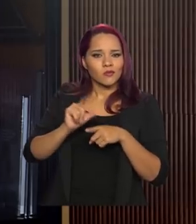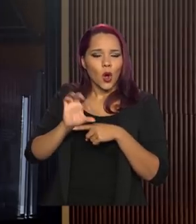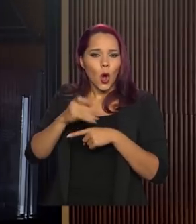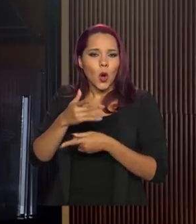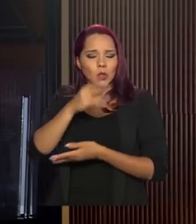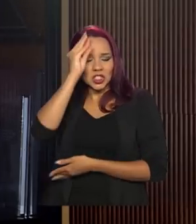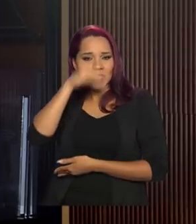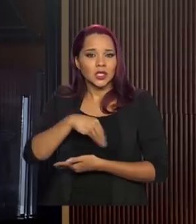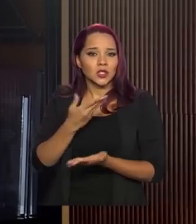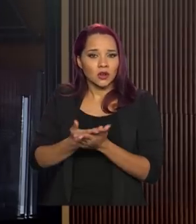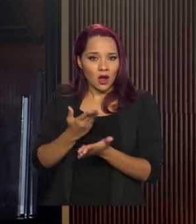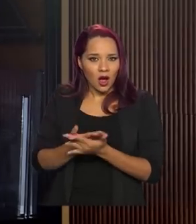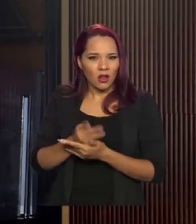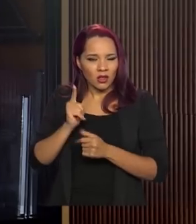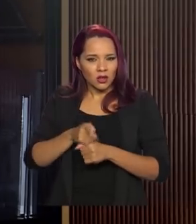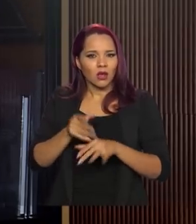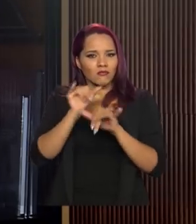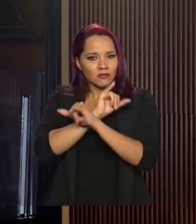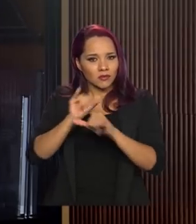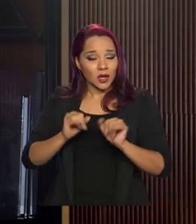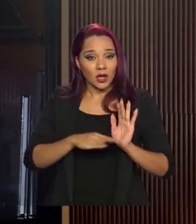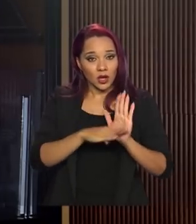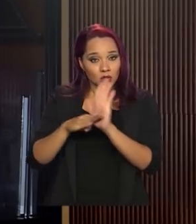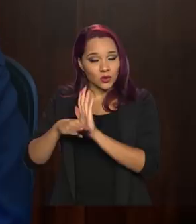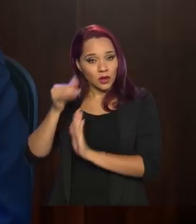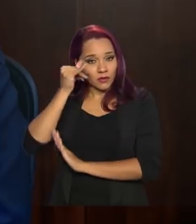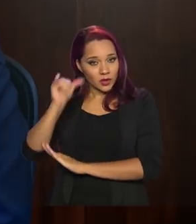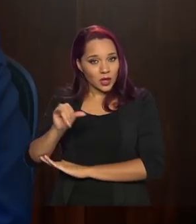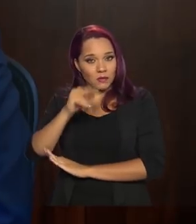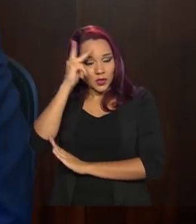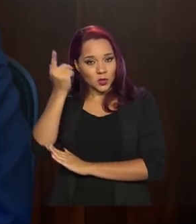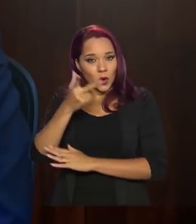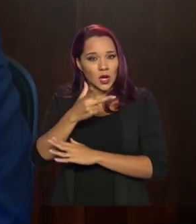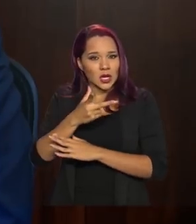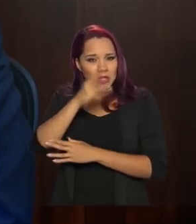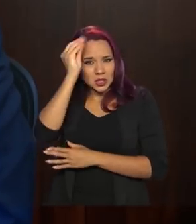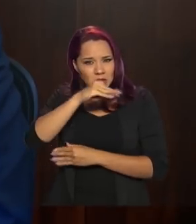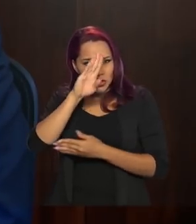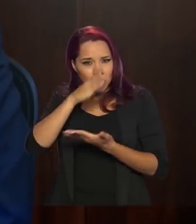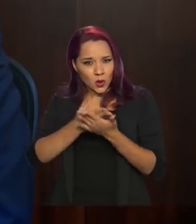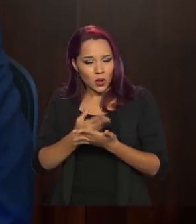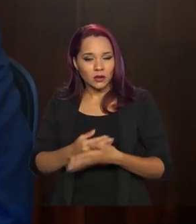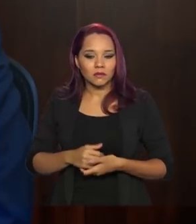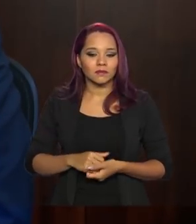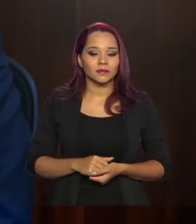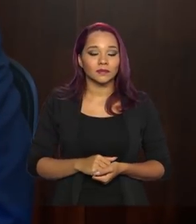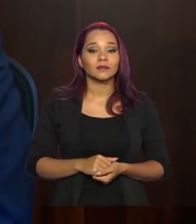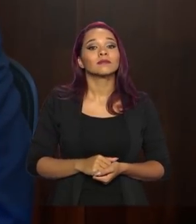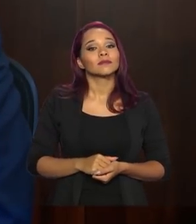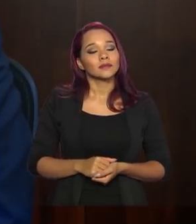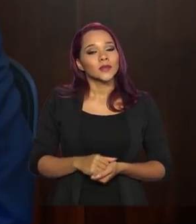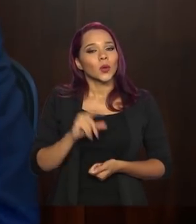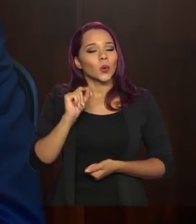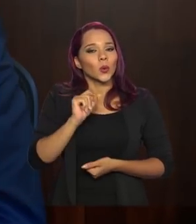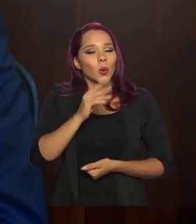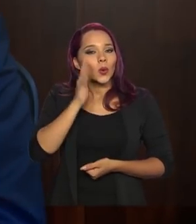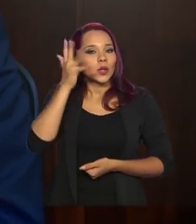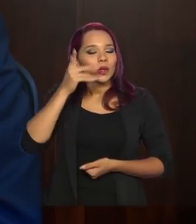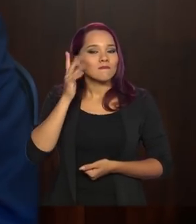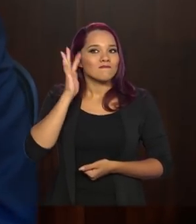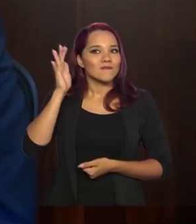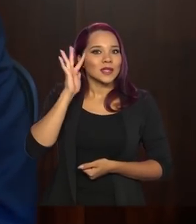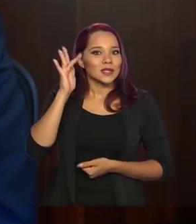governo está pensando em campanhas ou algo que ajude a prevenir isso? Olha, o que acontece? Estamos pensando não só para